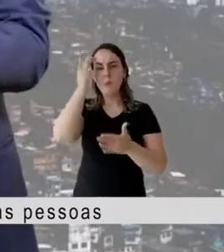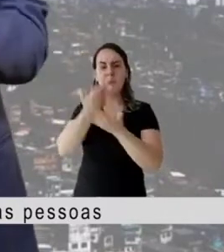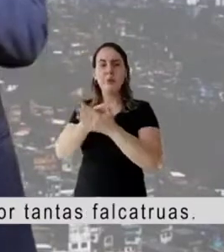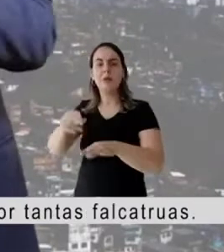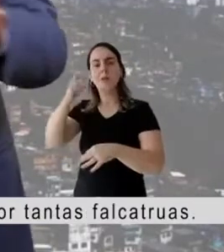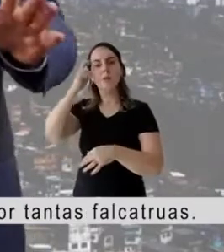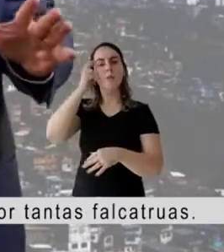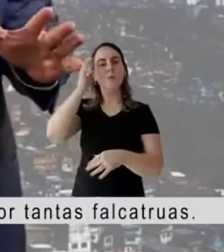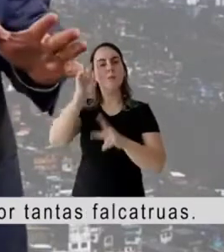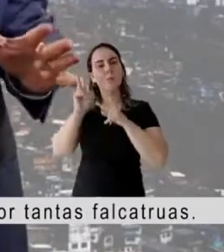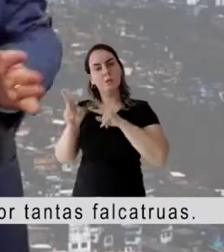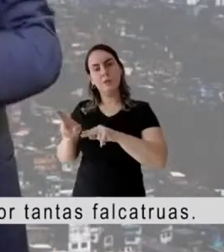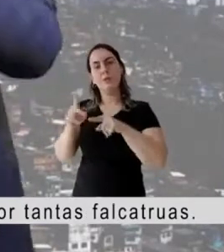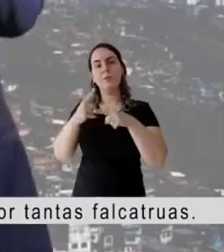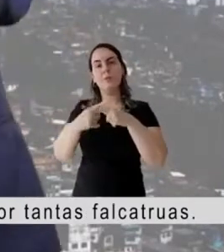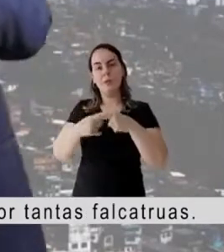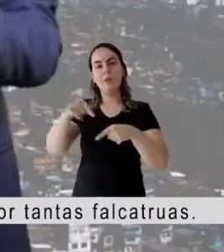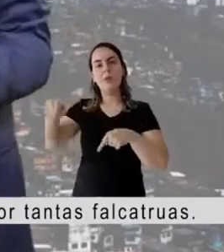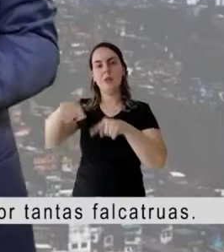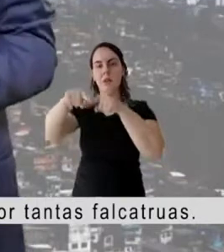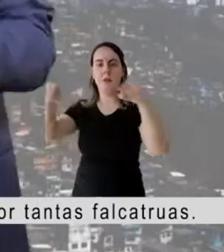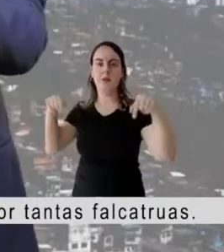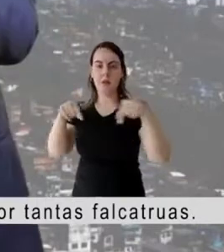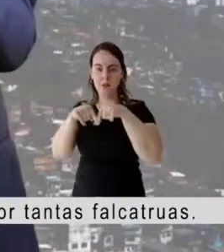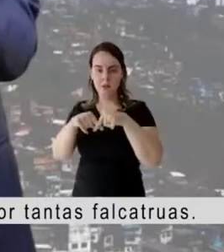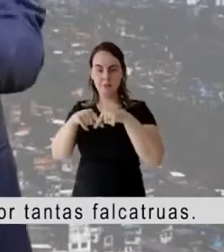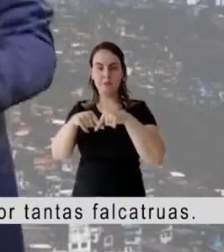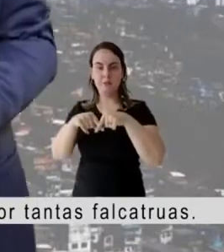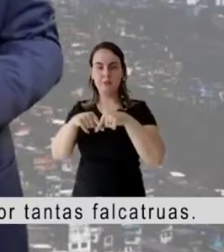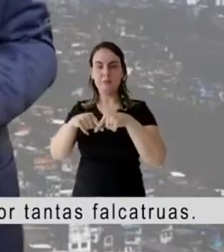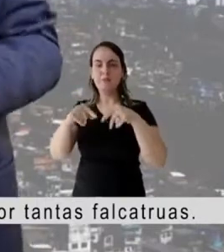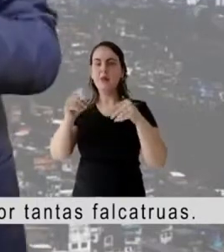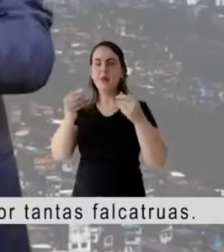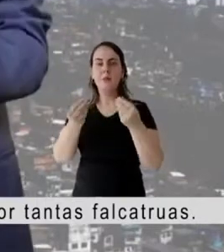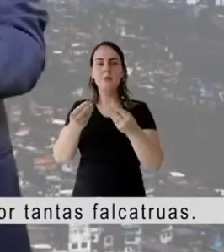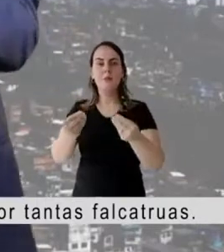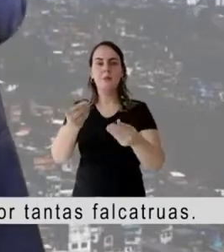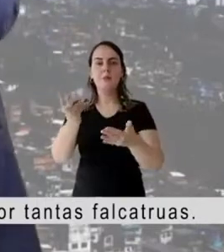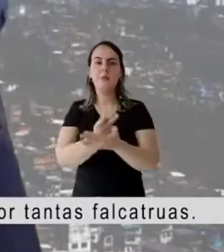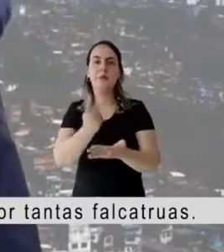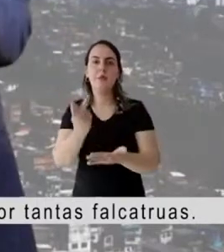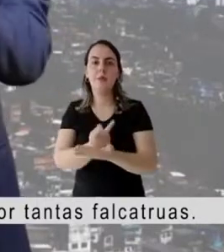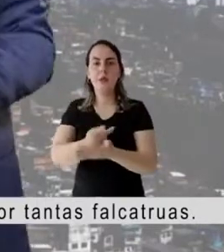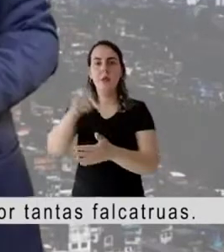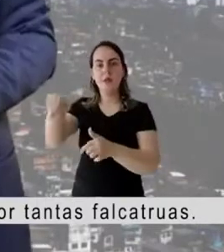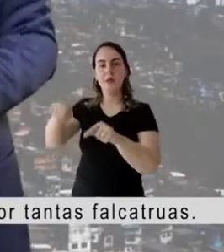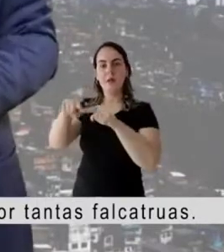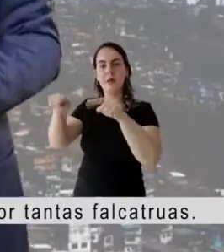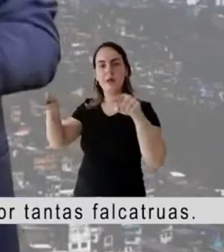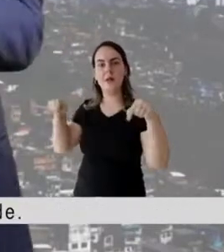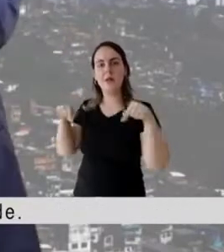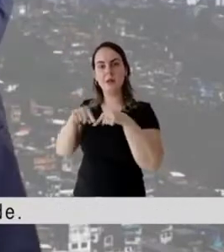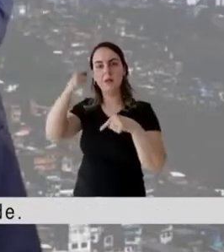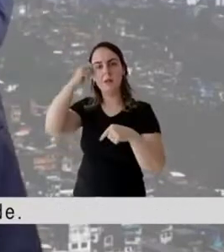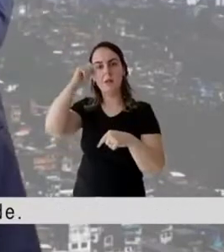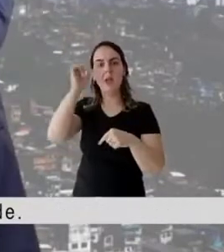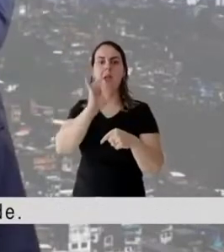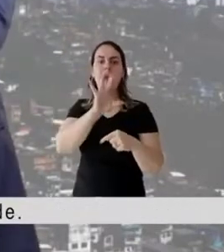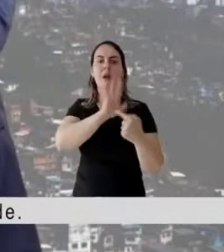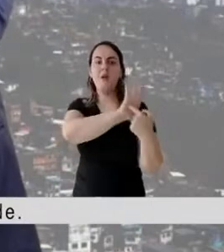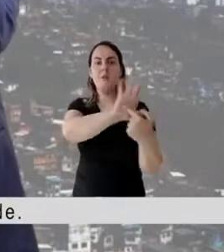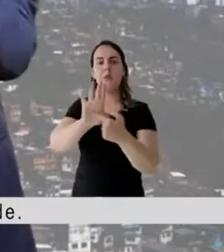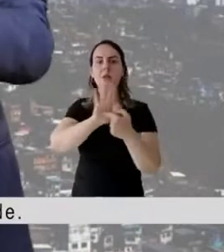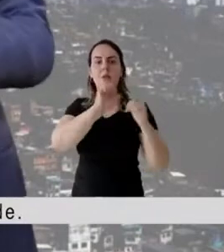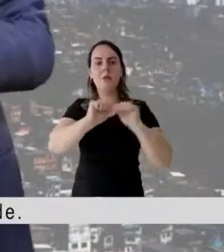algumas pessoas até perderam o sono por causa dela Gente com medo de ser denunciado por tantas falcatruas Essa